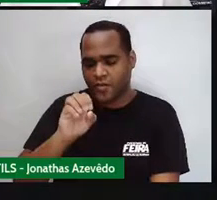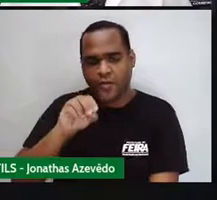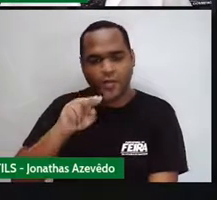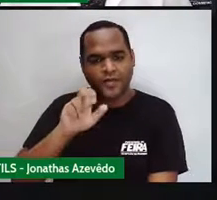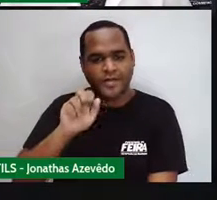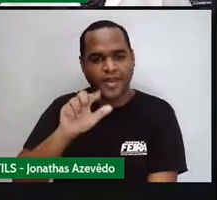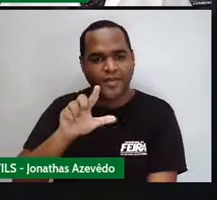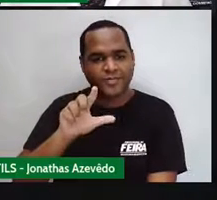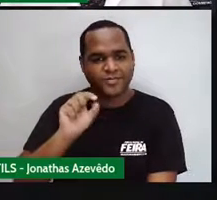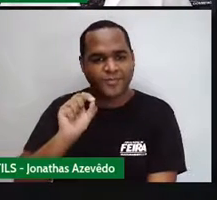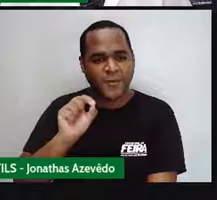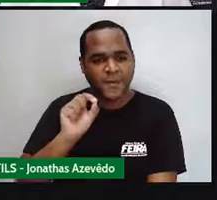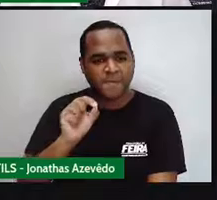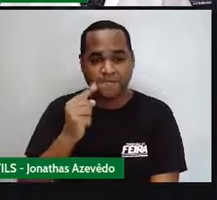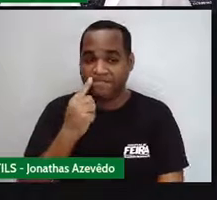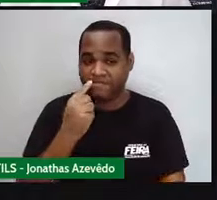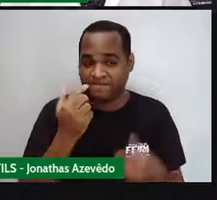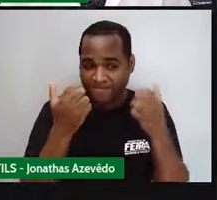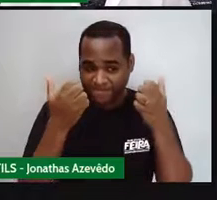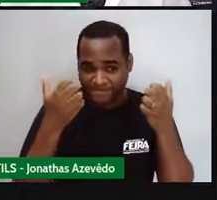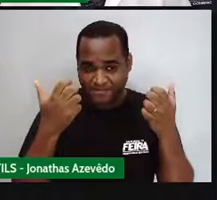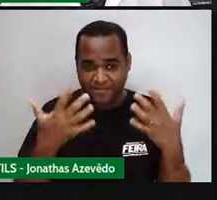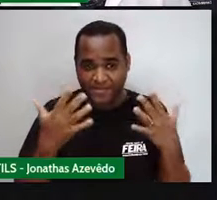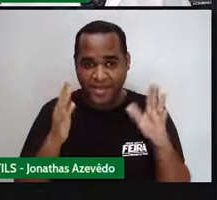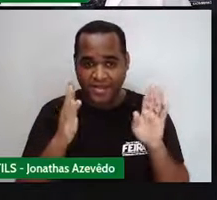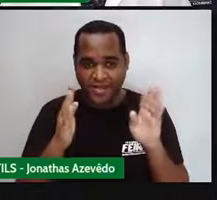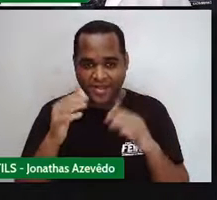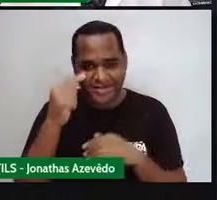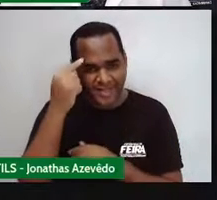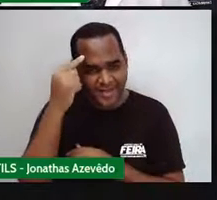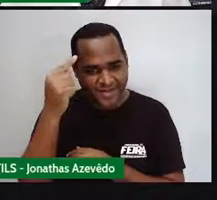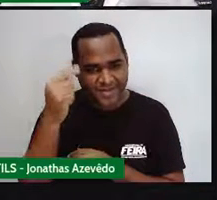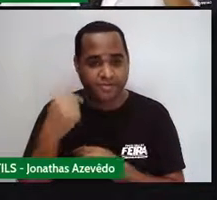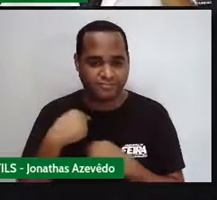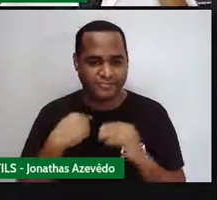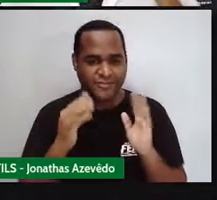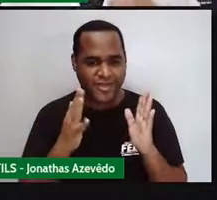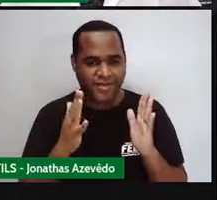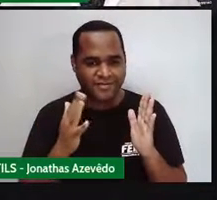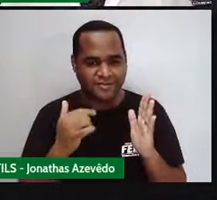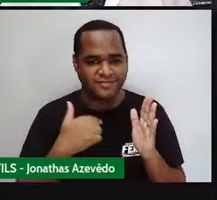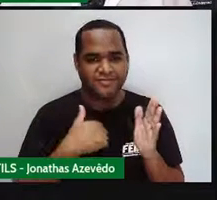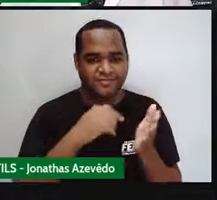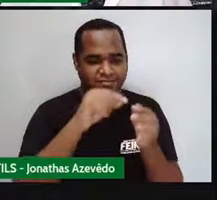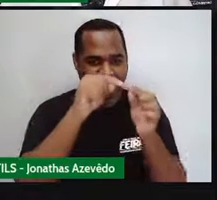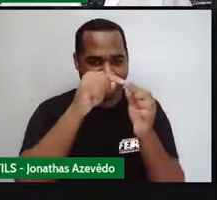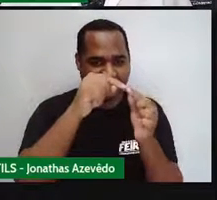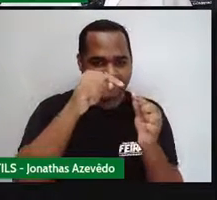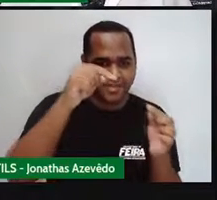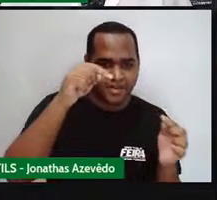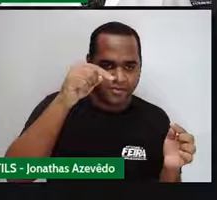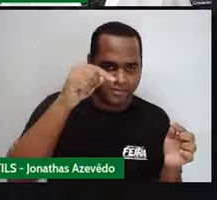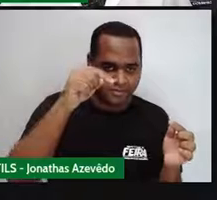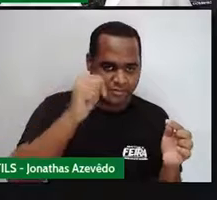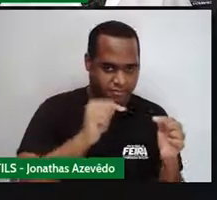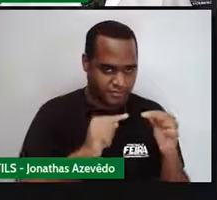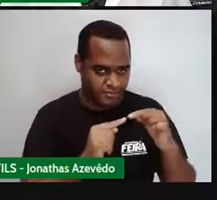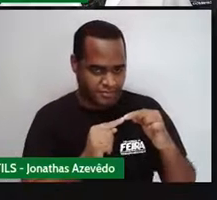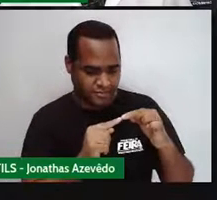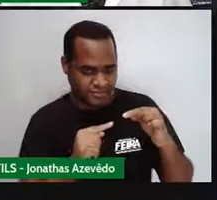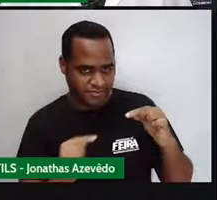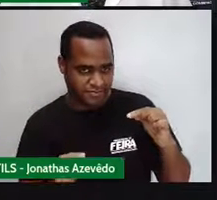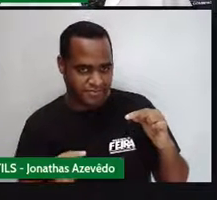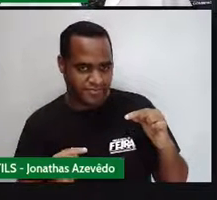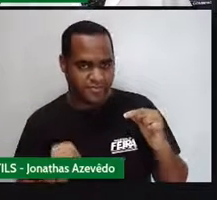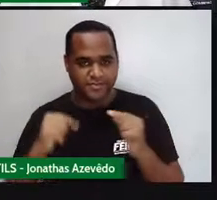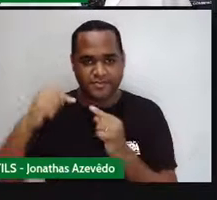mostrar o que é diagonal. Diagonal é essa linha reta, esse segmento que vai ligar, ó, que vai vir